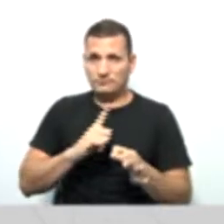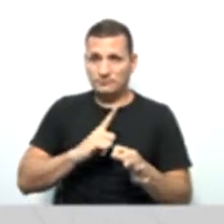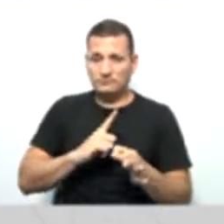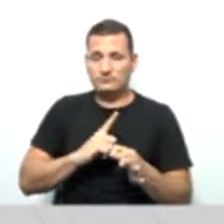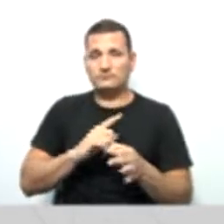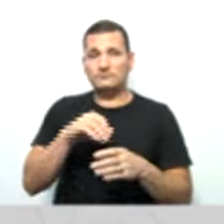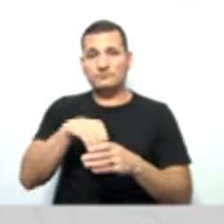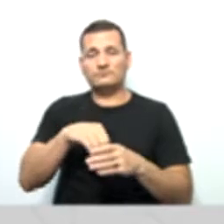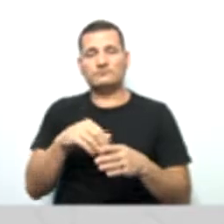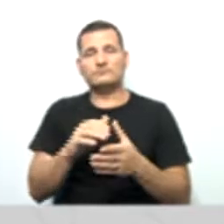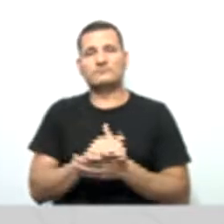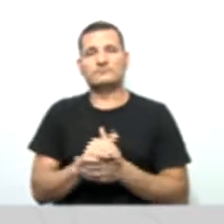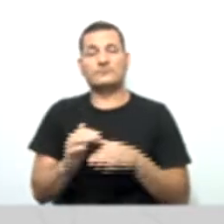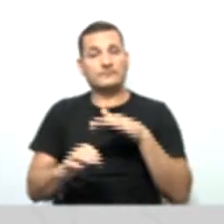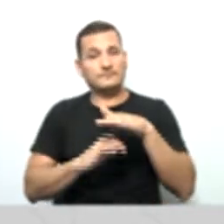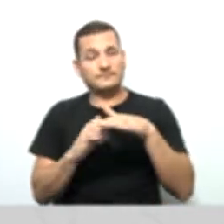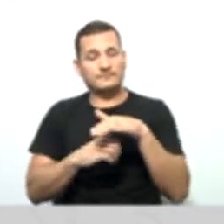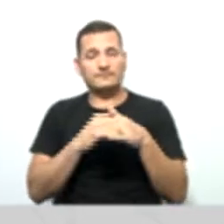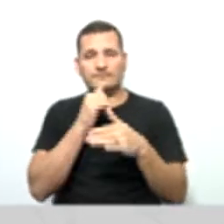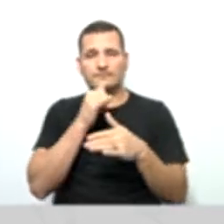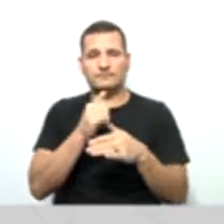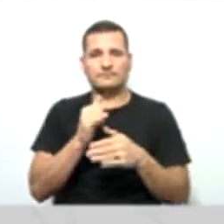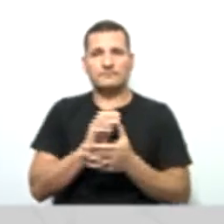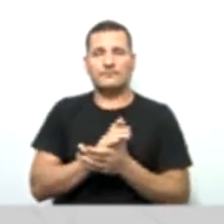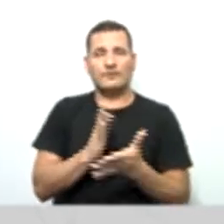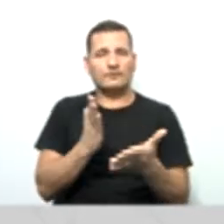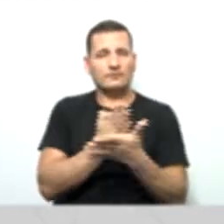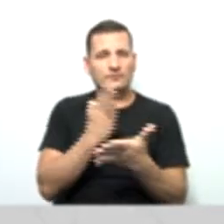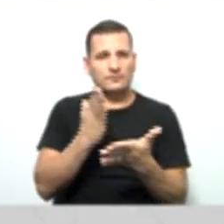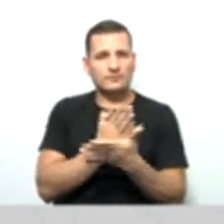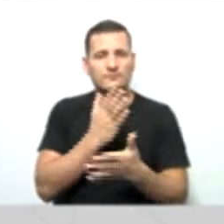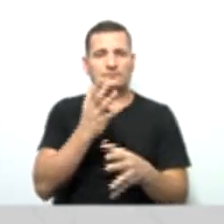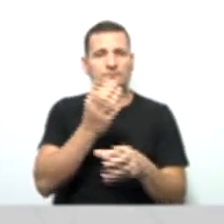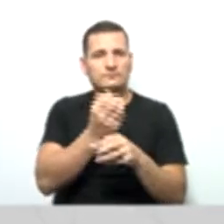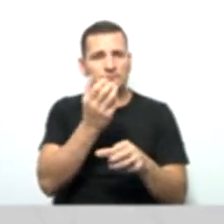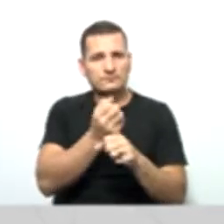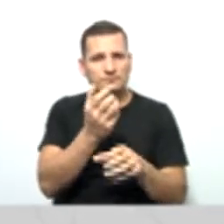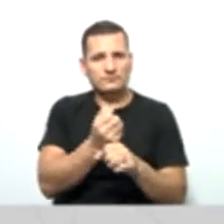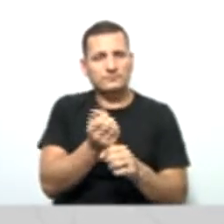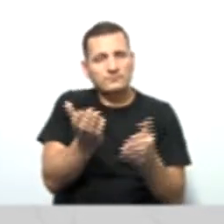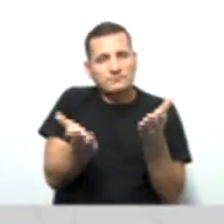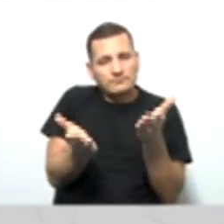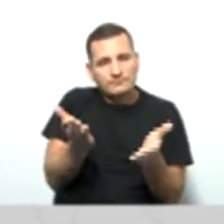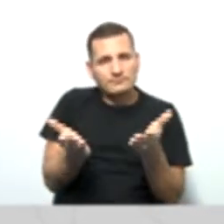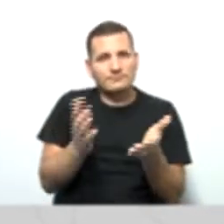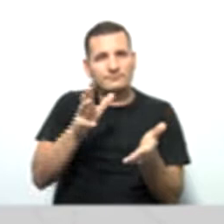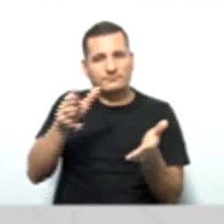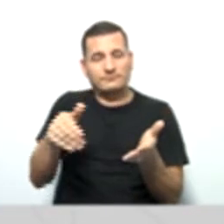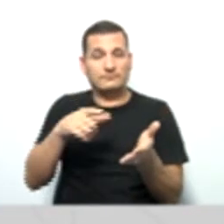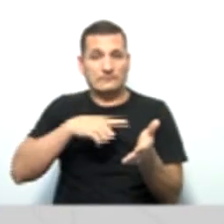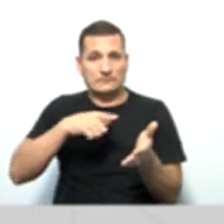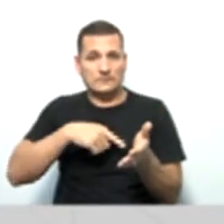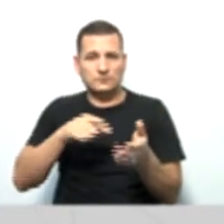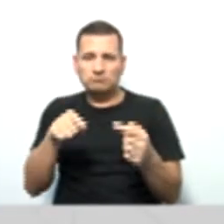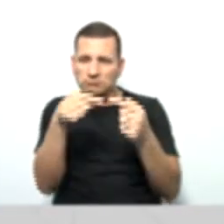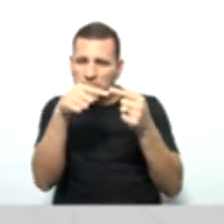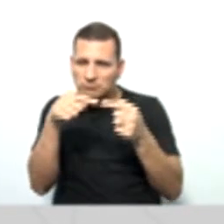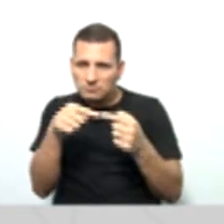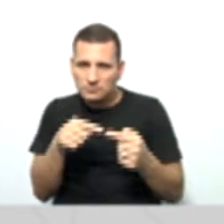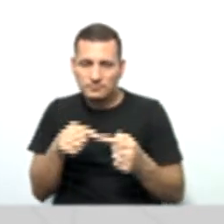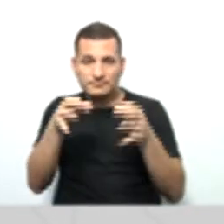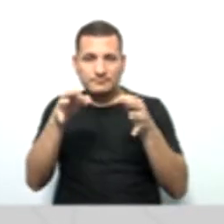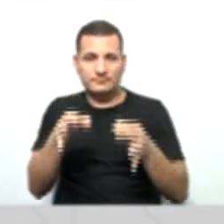empresa, se os livros de contabilidade, o balanço patrimonial estão de acordo, certo?